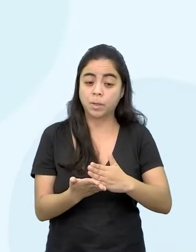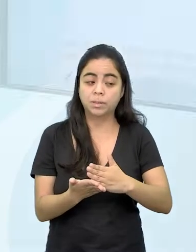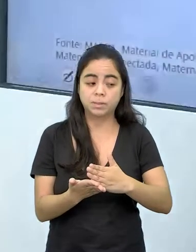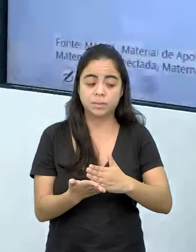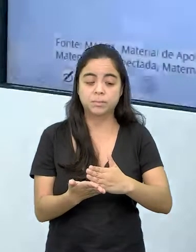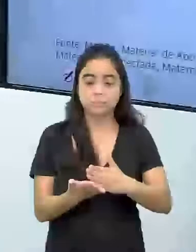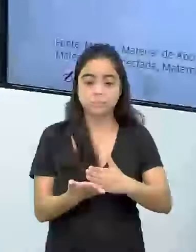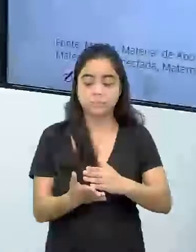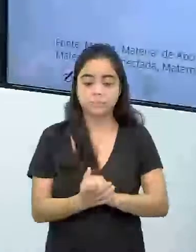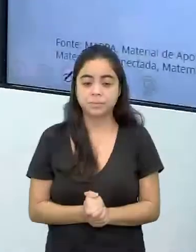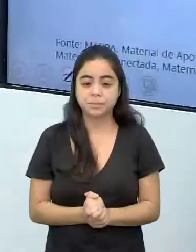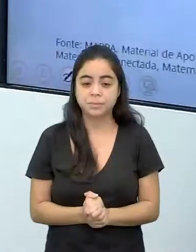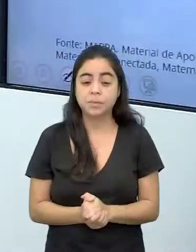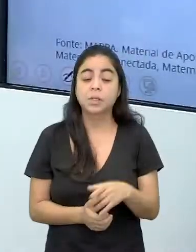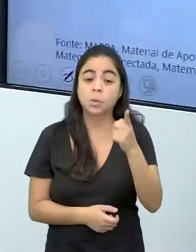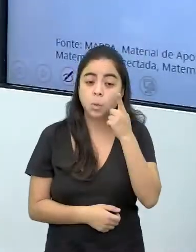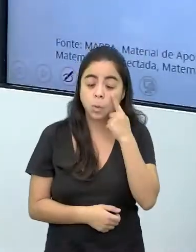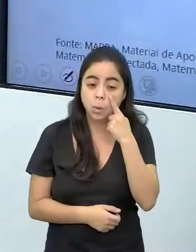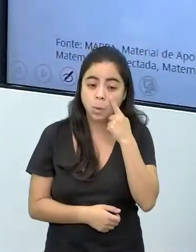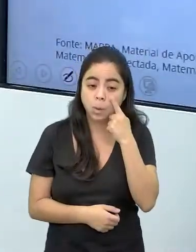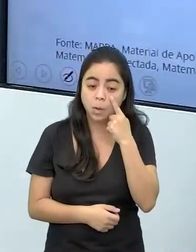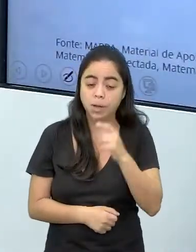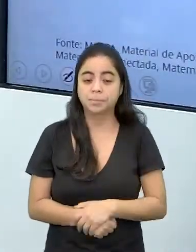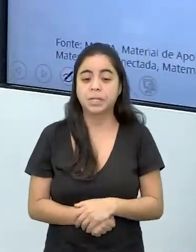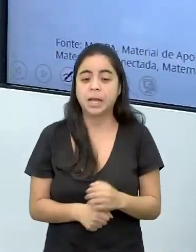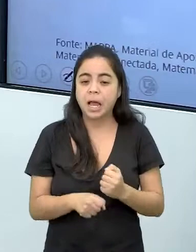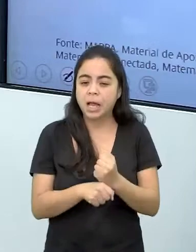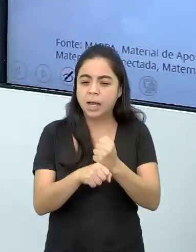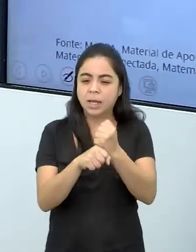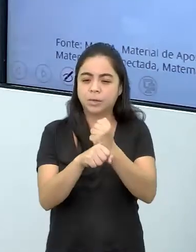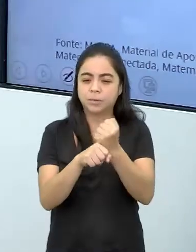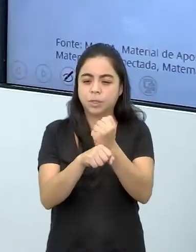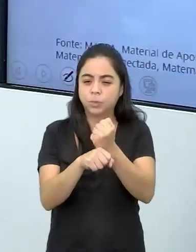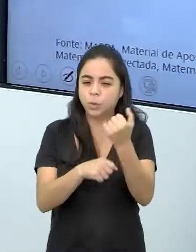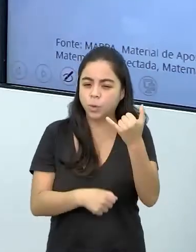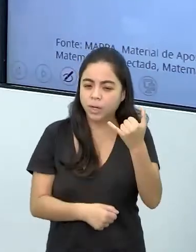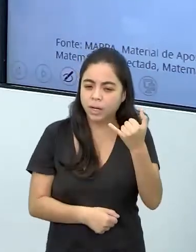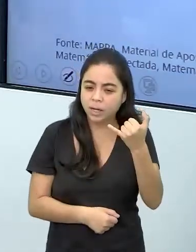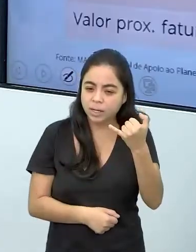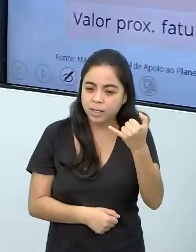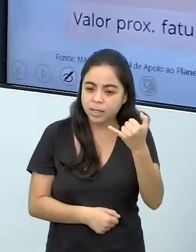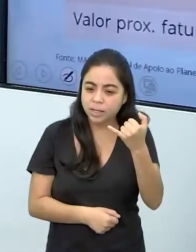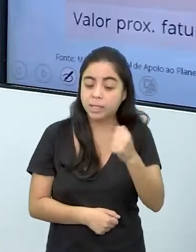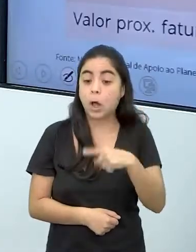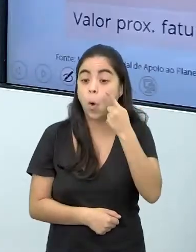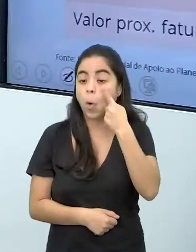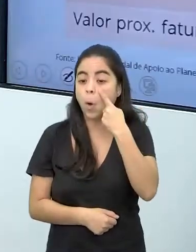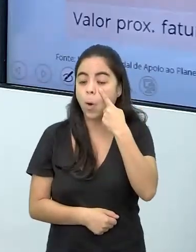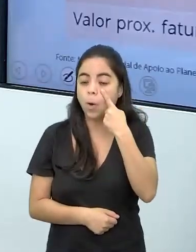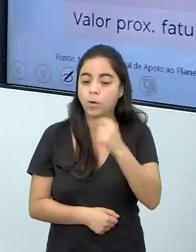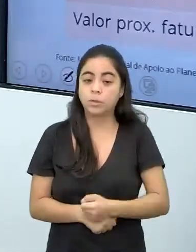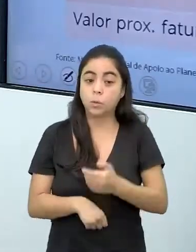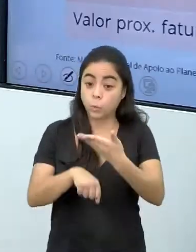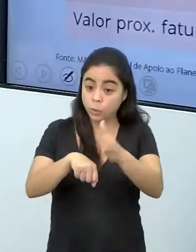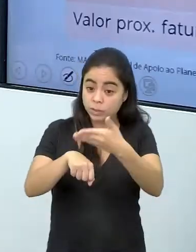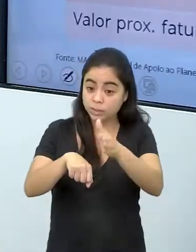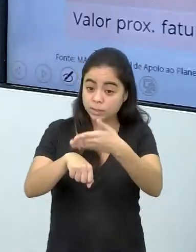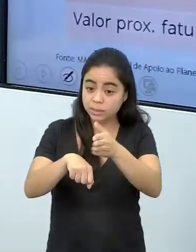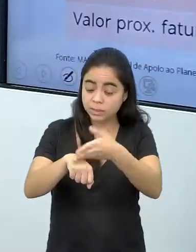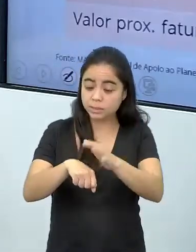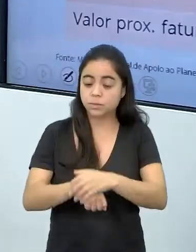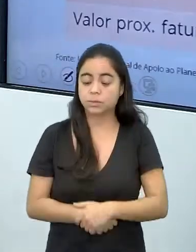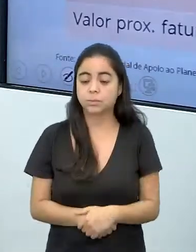o papel, a calculadora, a caneta de vocês. Vamos partir para o exercício,